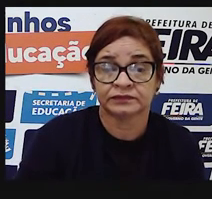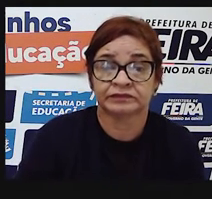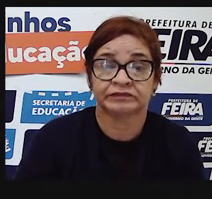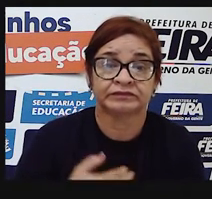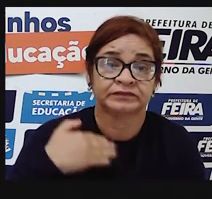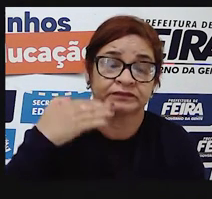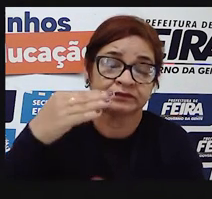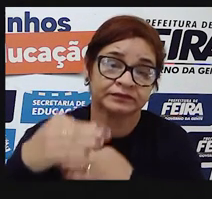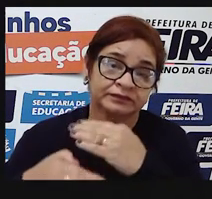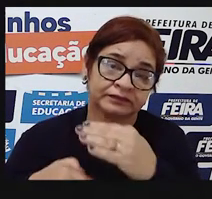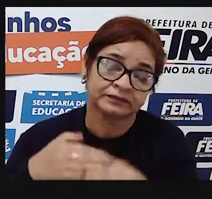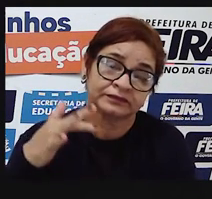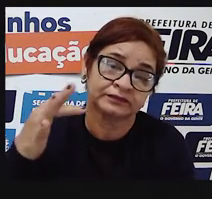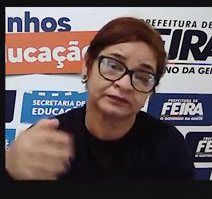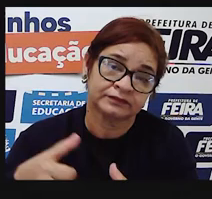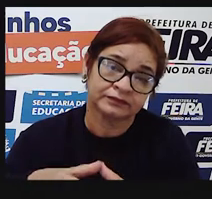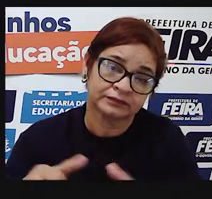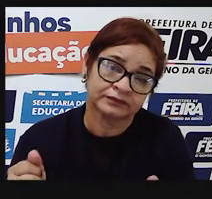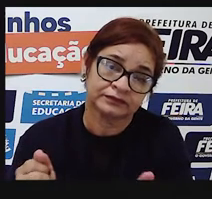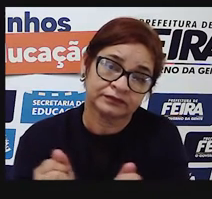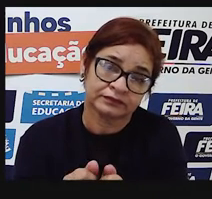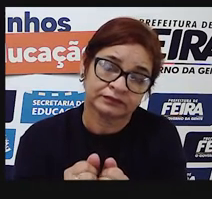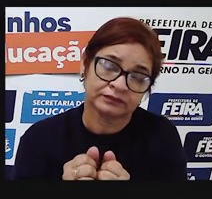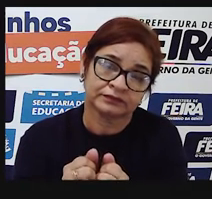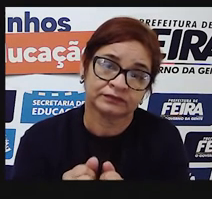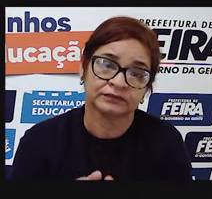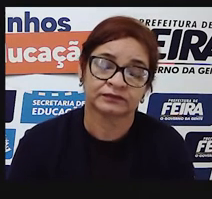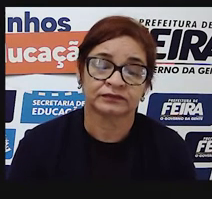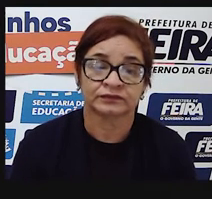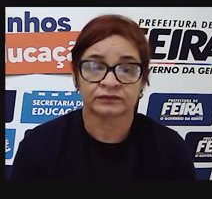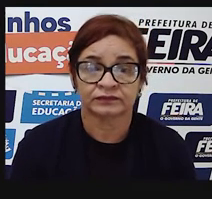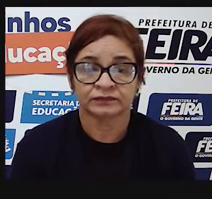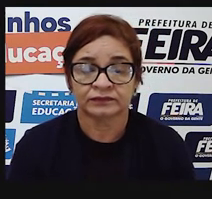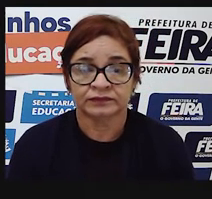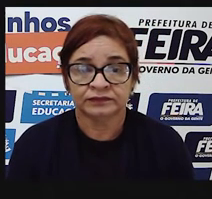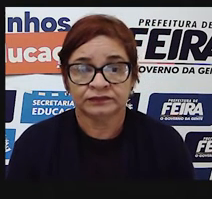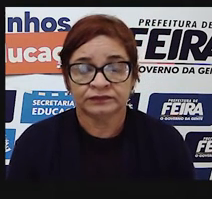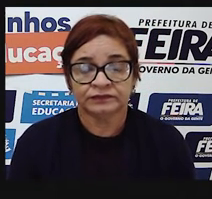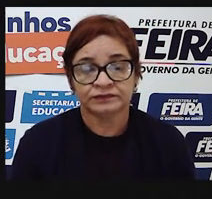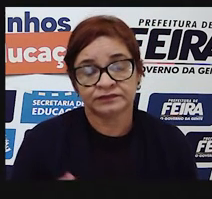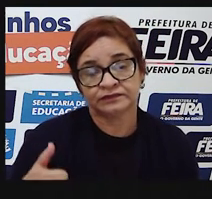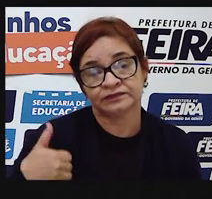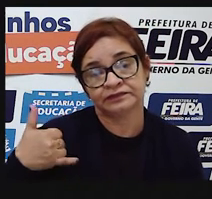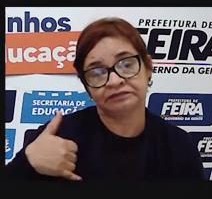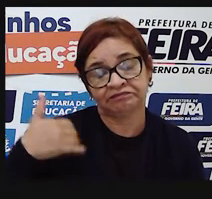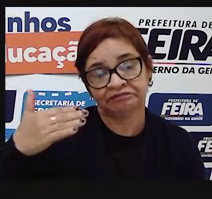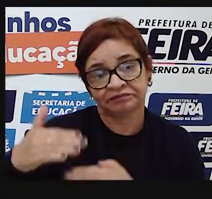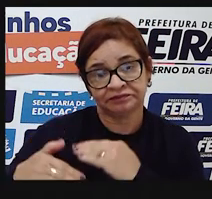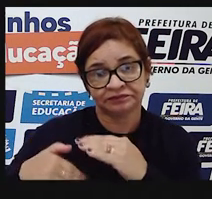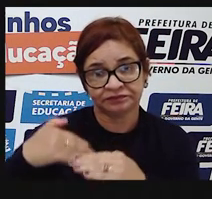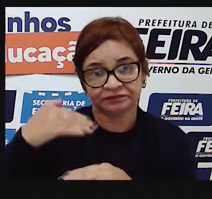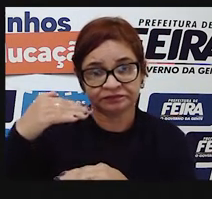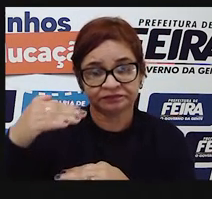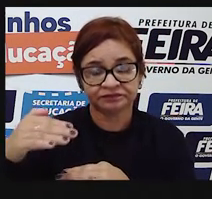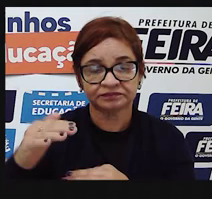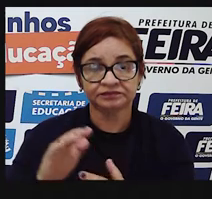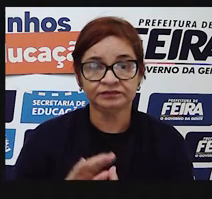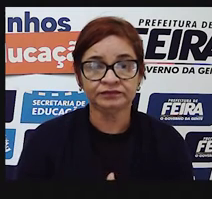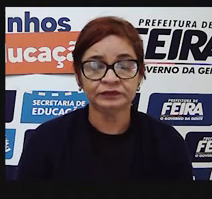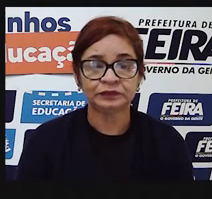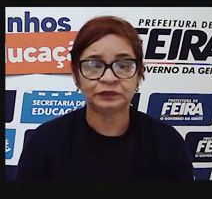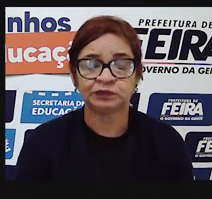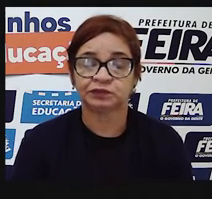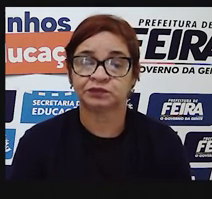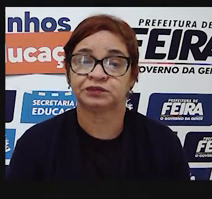vamos dizer assim, compartilhar a sua vida. Com a idade mais avançada, já inserido na vida